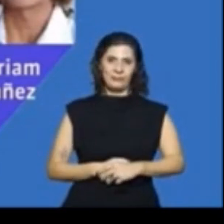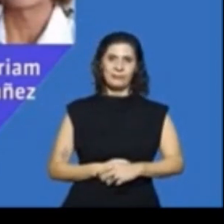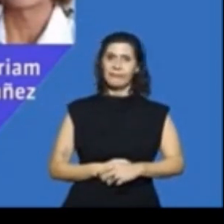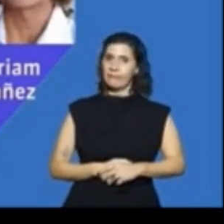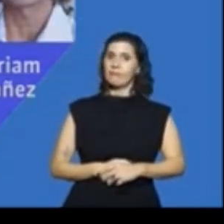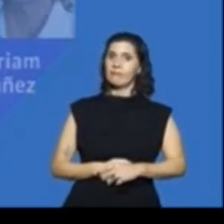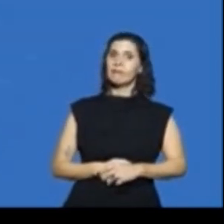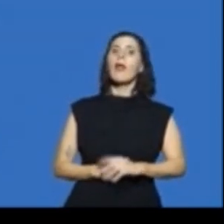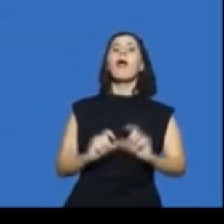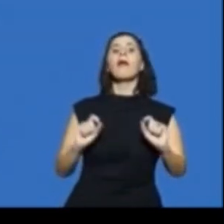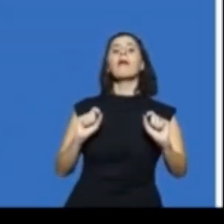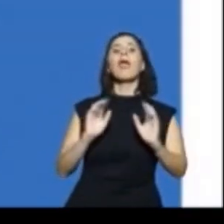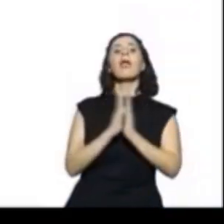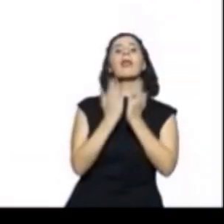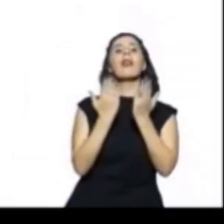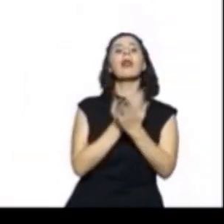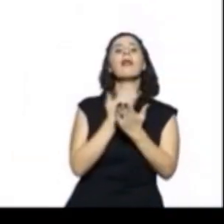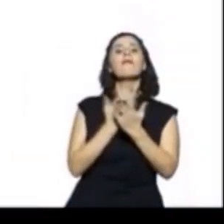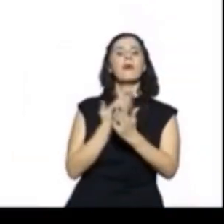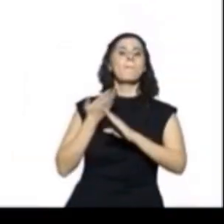nessa categoria são